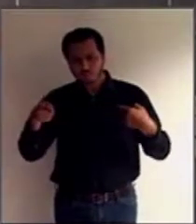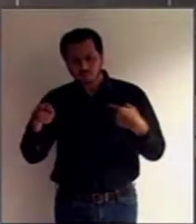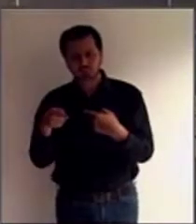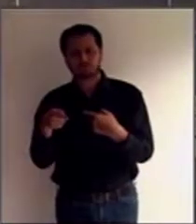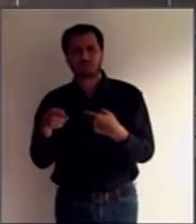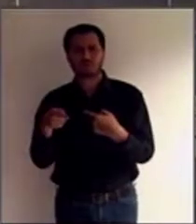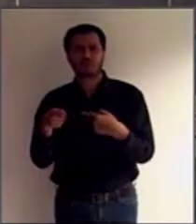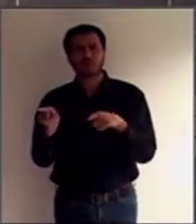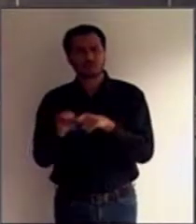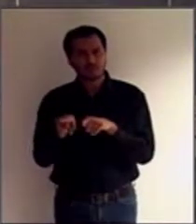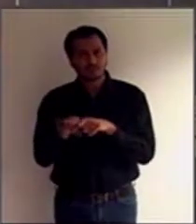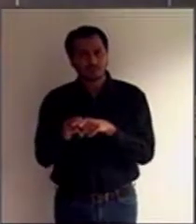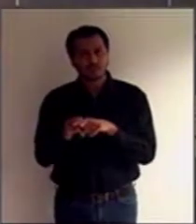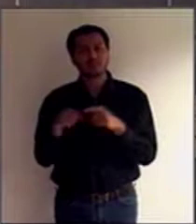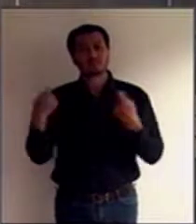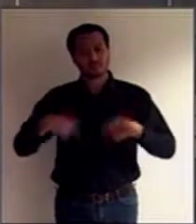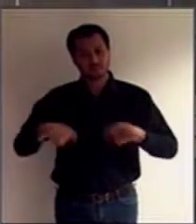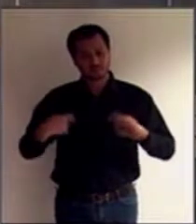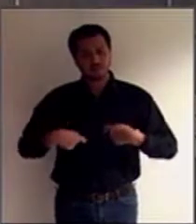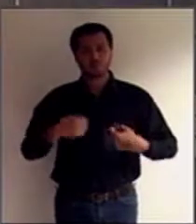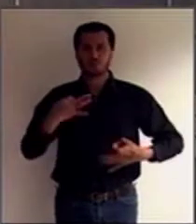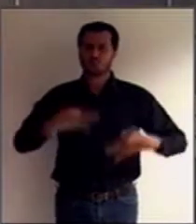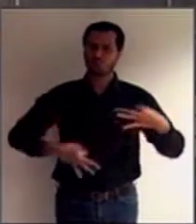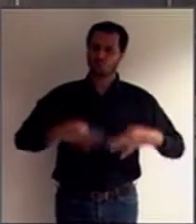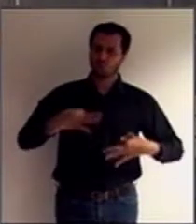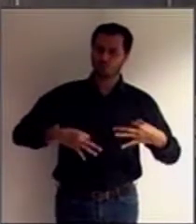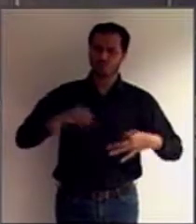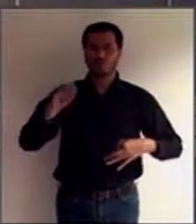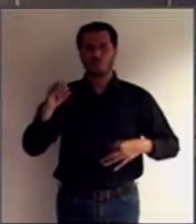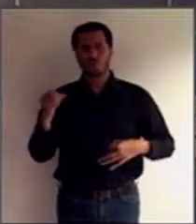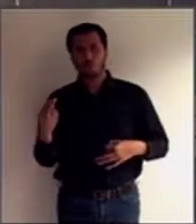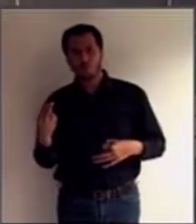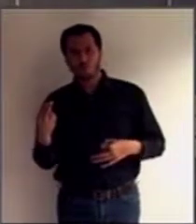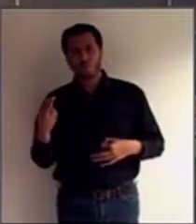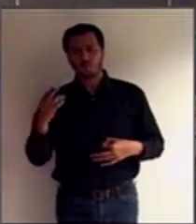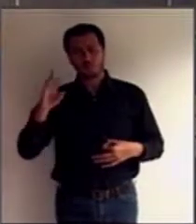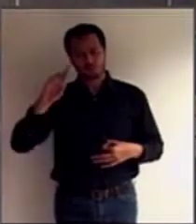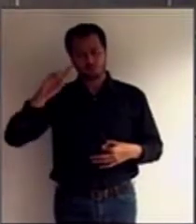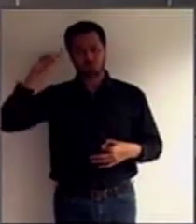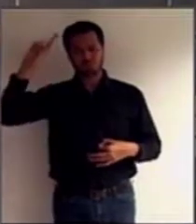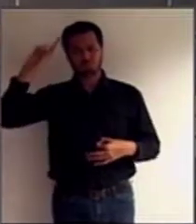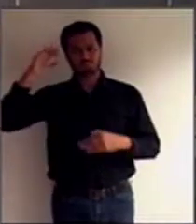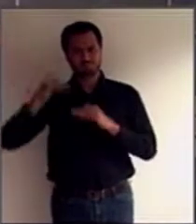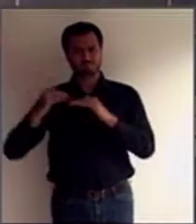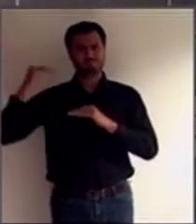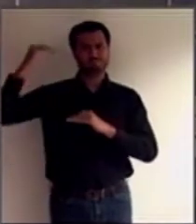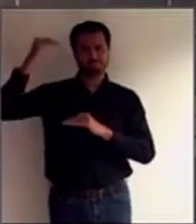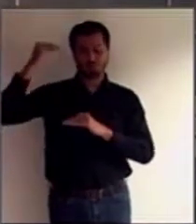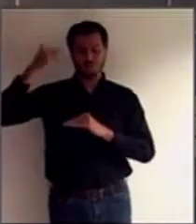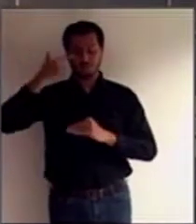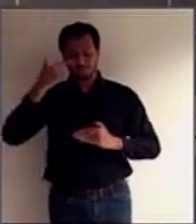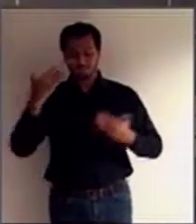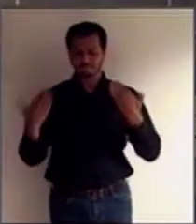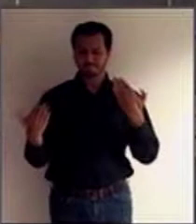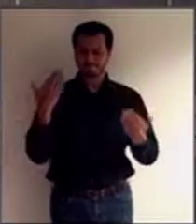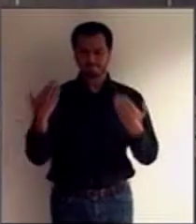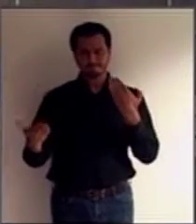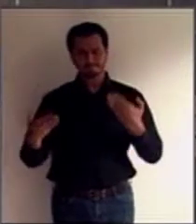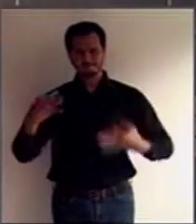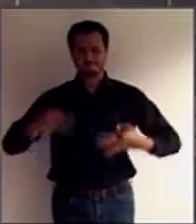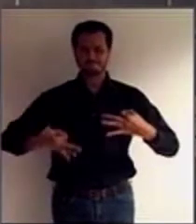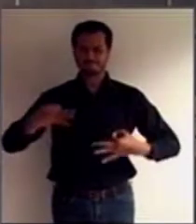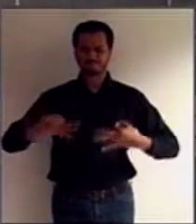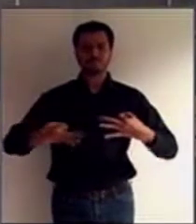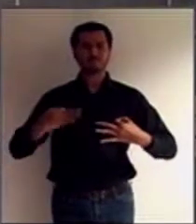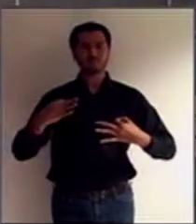revisão regular por uma autoridade ou órgão judiciário competente, independente e imparcial.